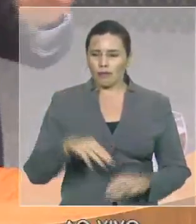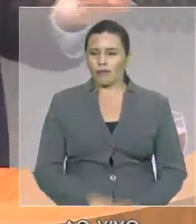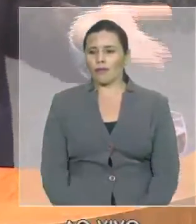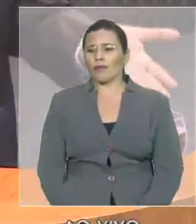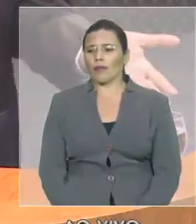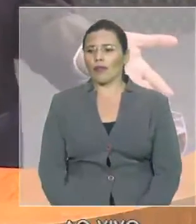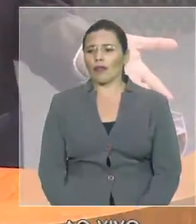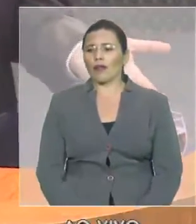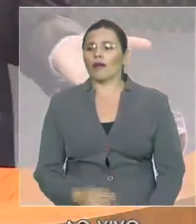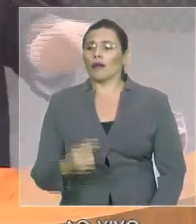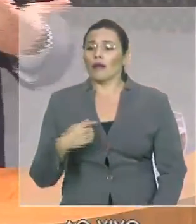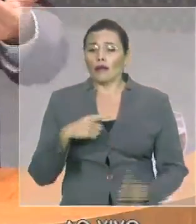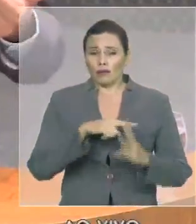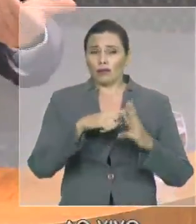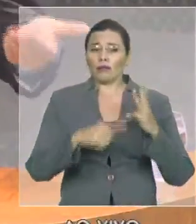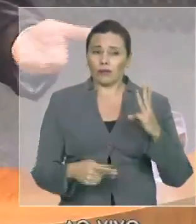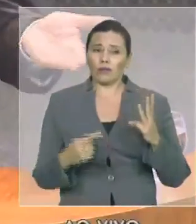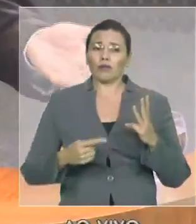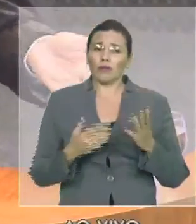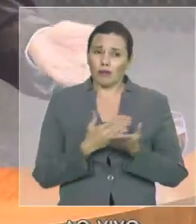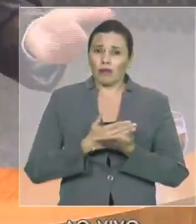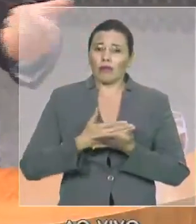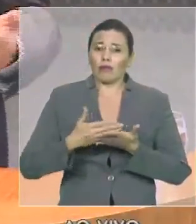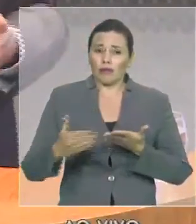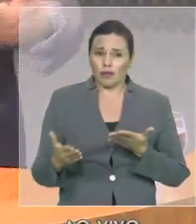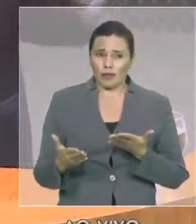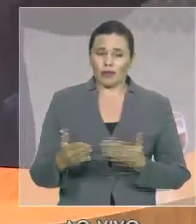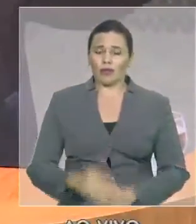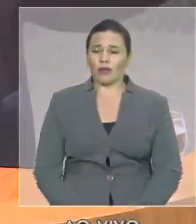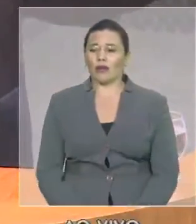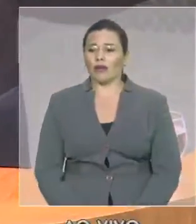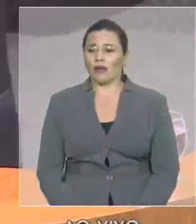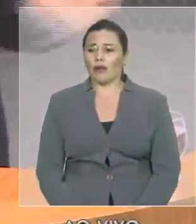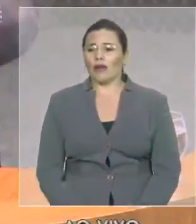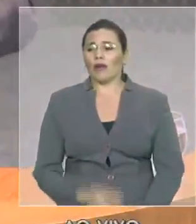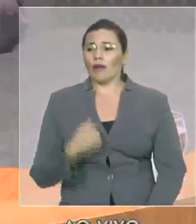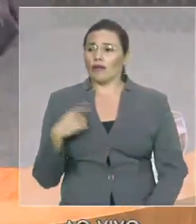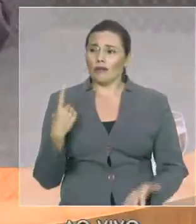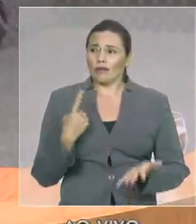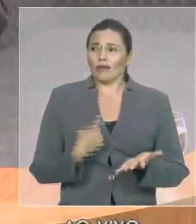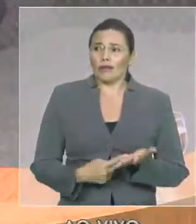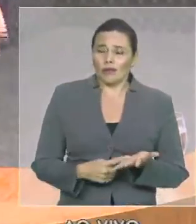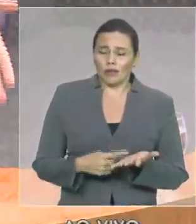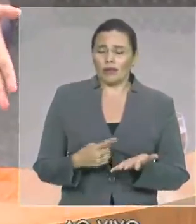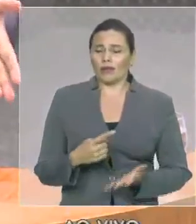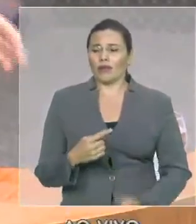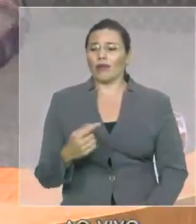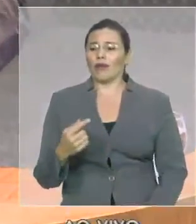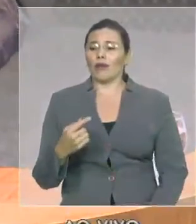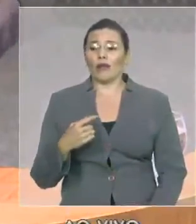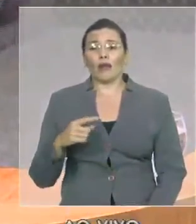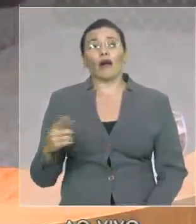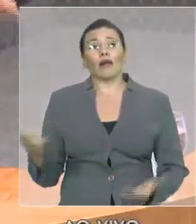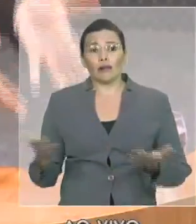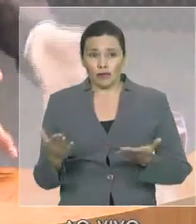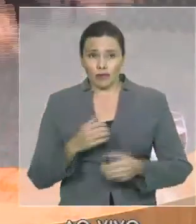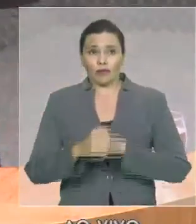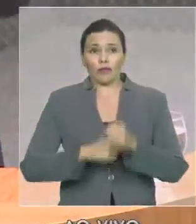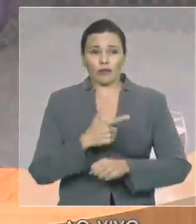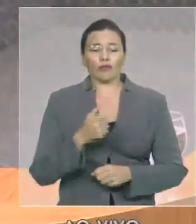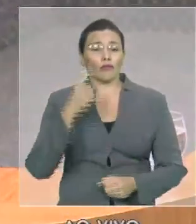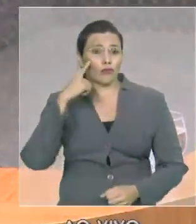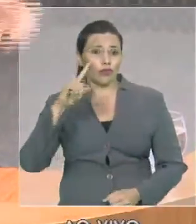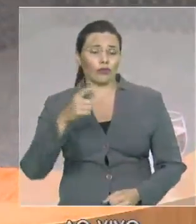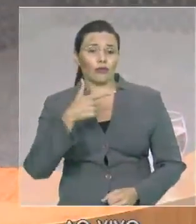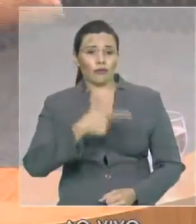acusado por alguma voz mais apressada nesta tribuna de que marquei para um dia que não existe nesse ano existe dia 29